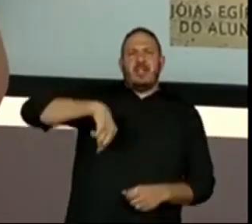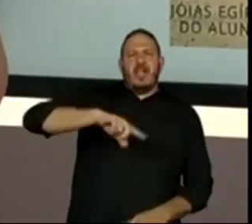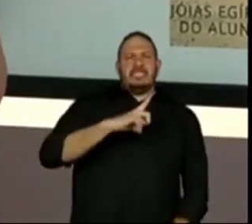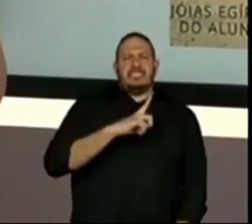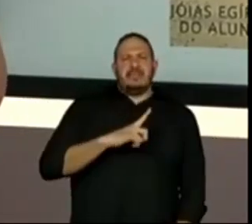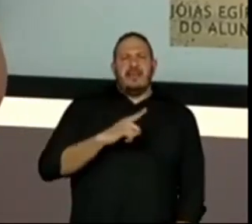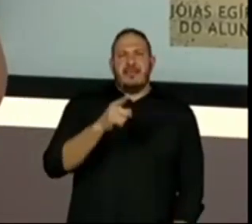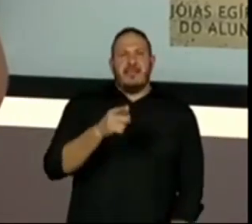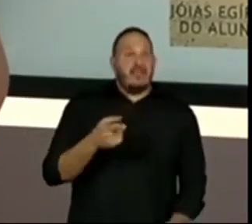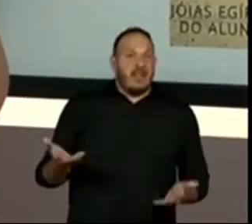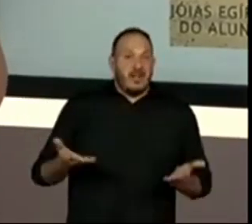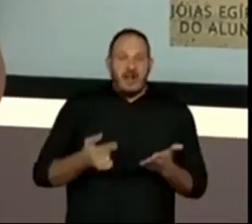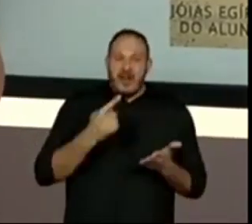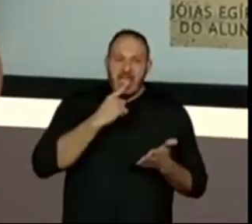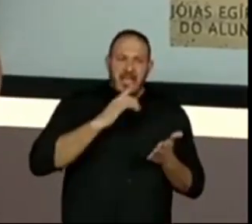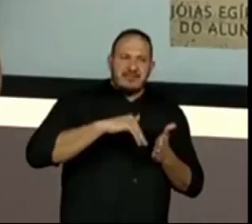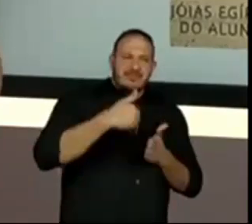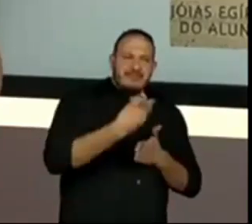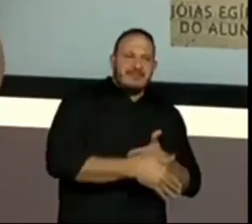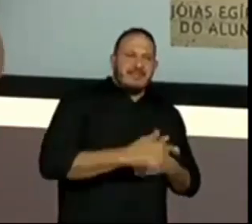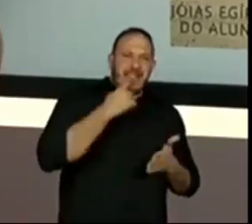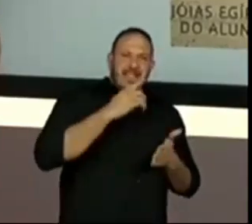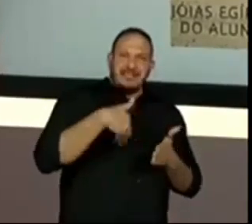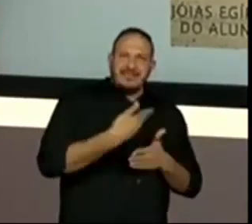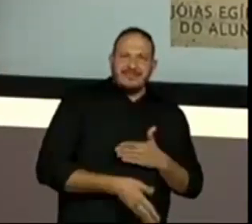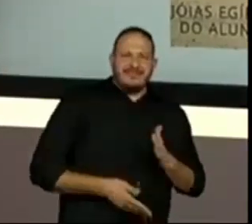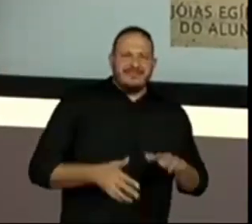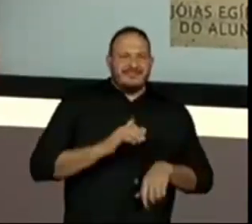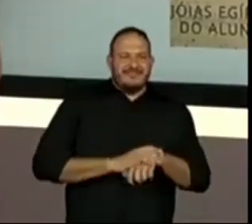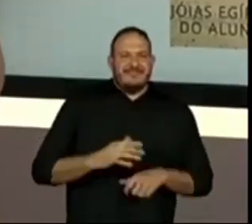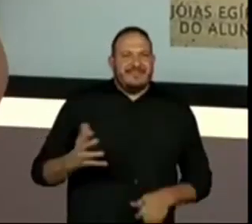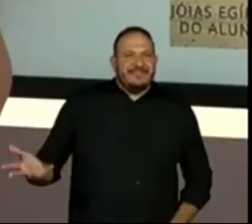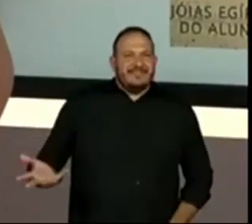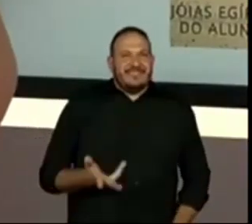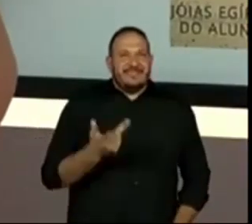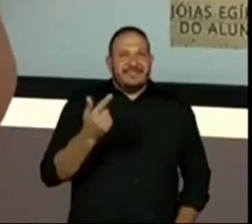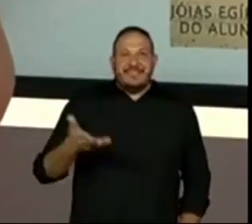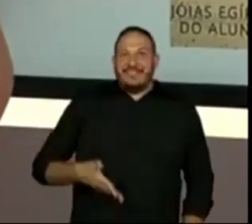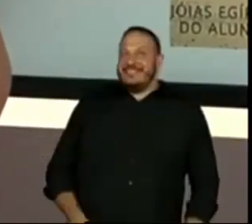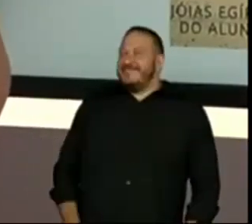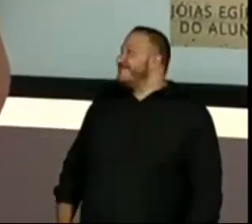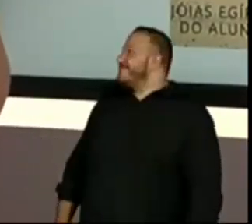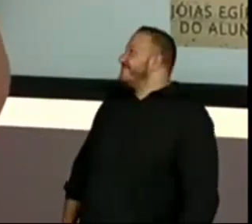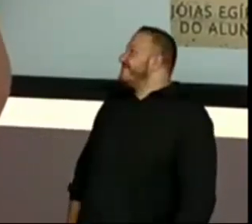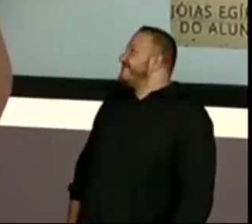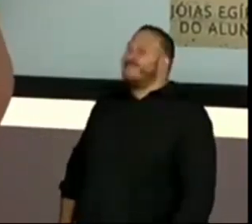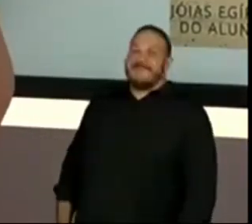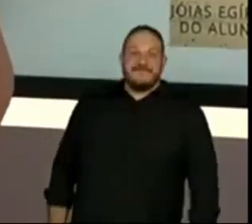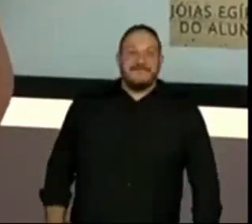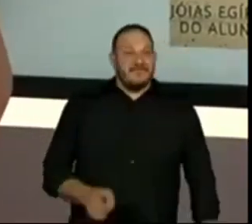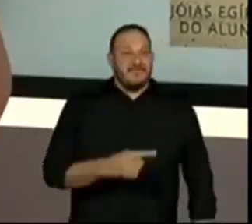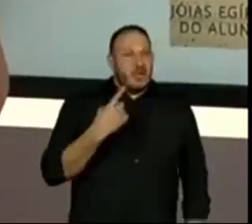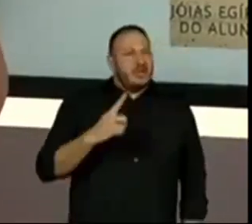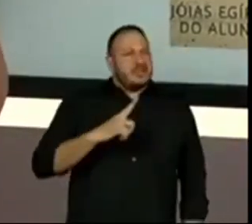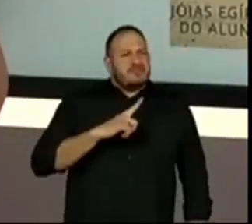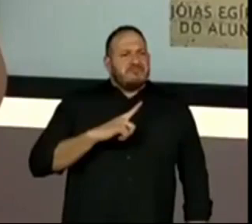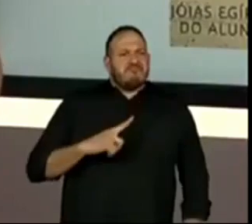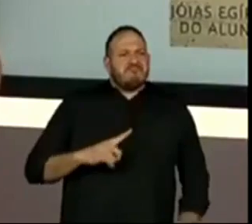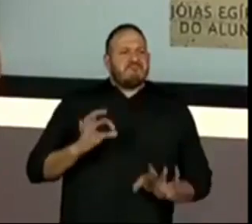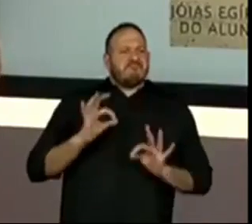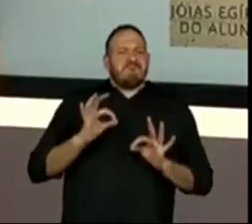E chegando ao finalzinho, as joias do Egito. Aí nós temos muito bem